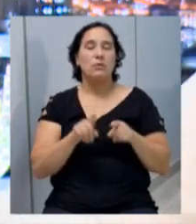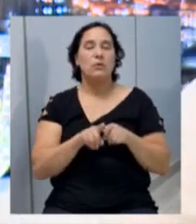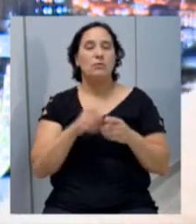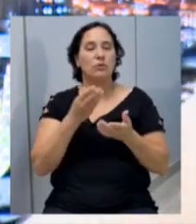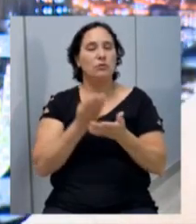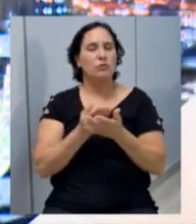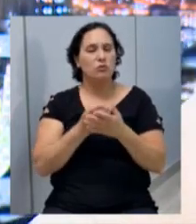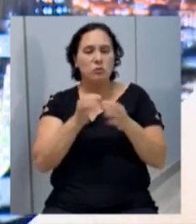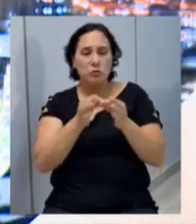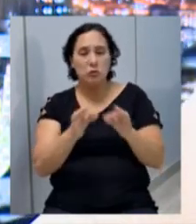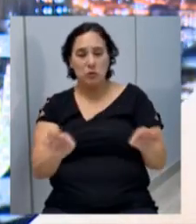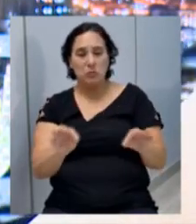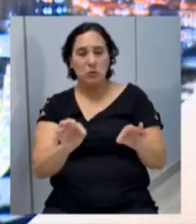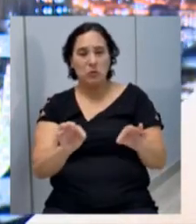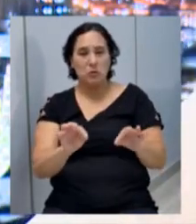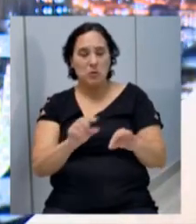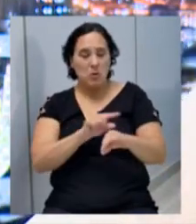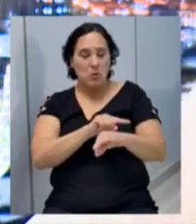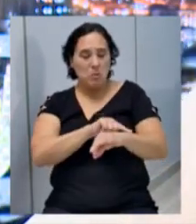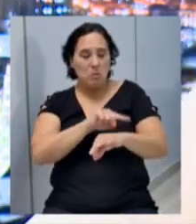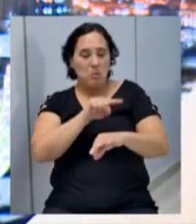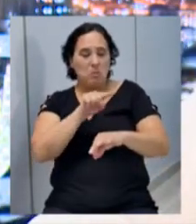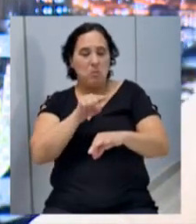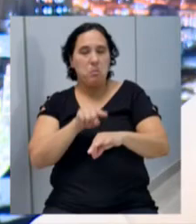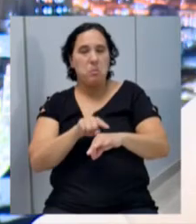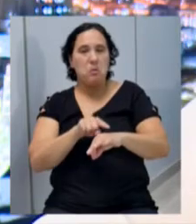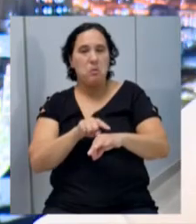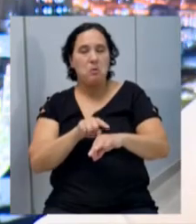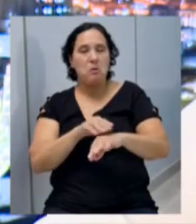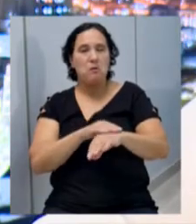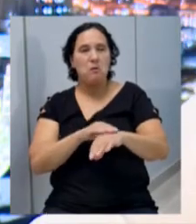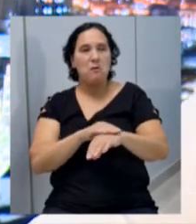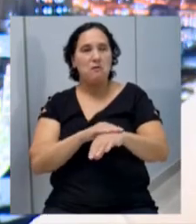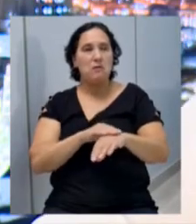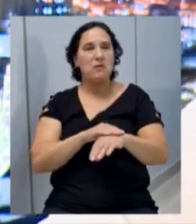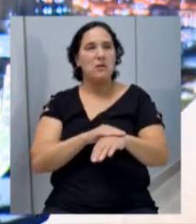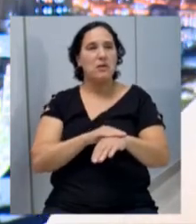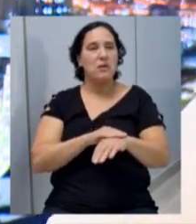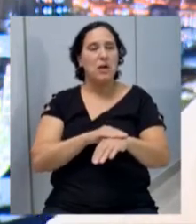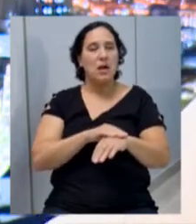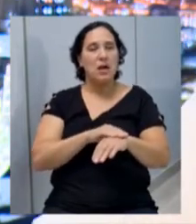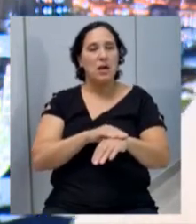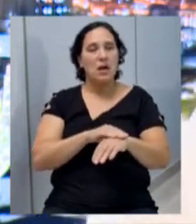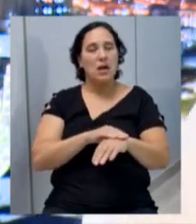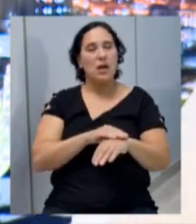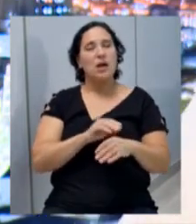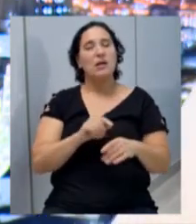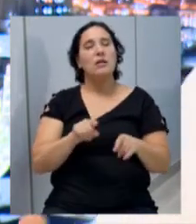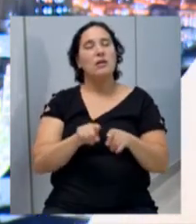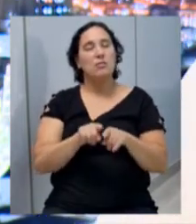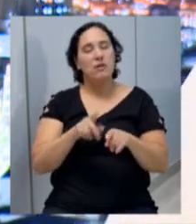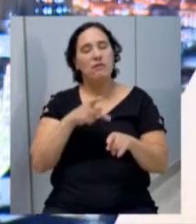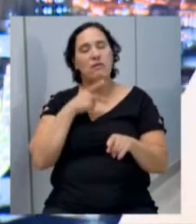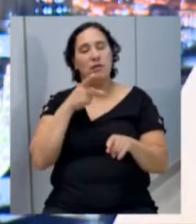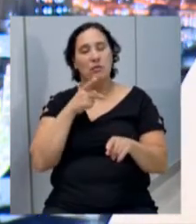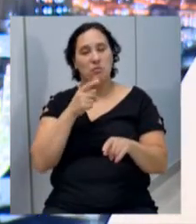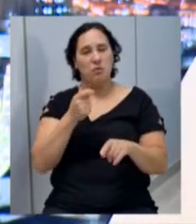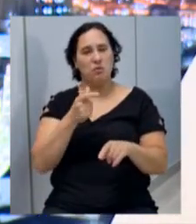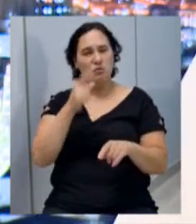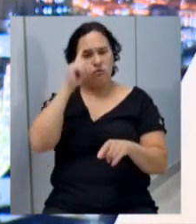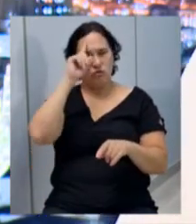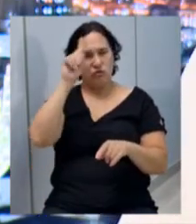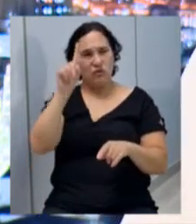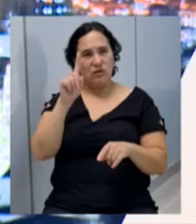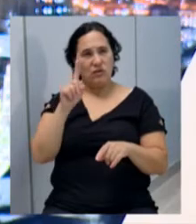estudo de um simples quebra-mola, conversava com a Ana Boni hoje também sobre isso, e ela também dizia que há poucos dias